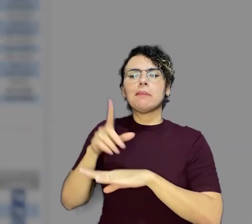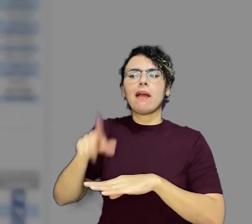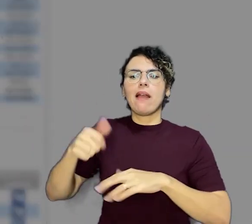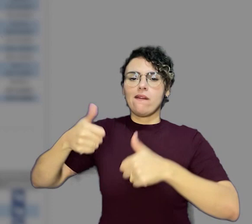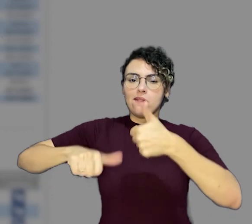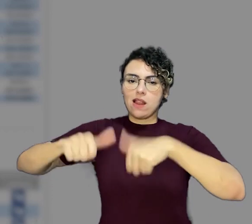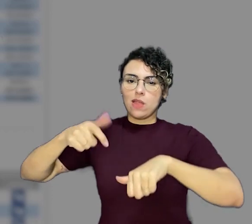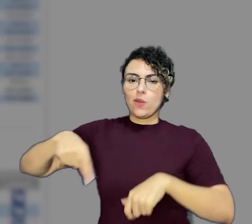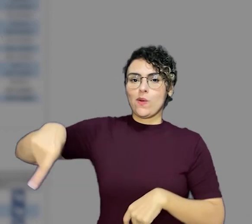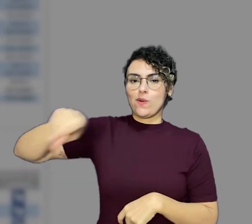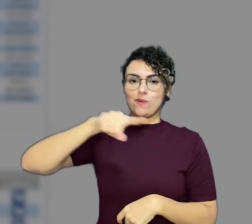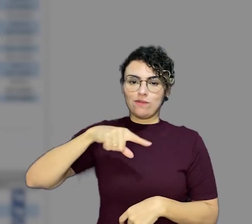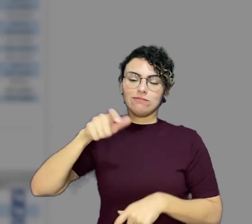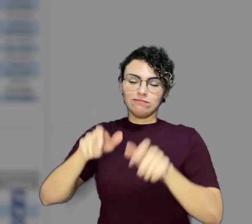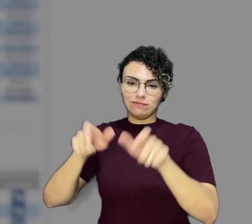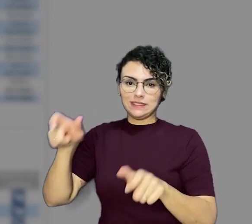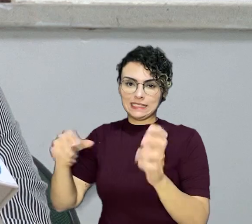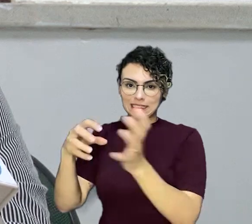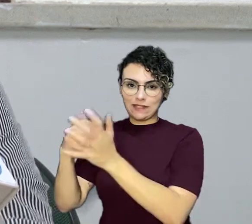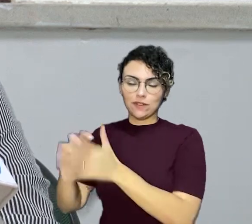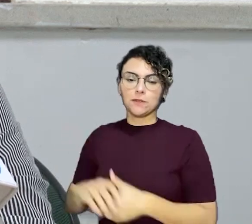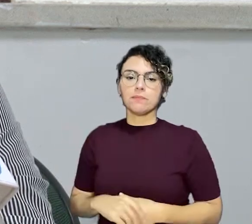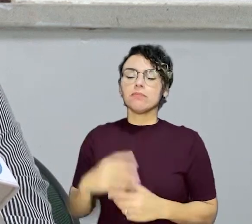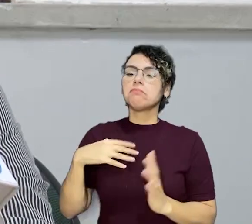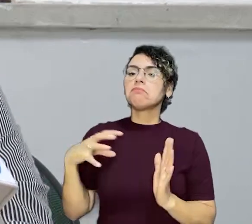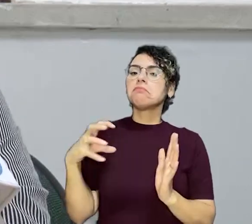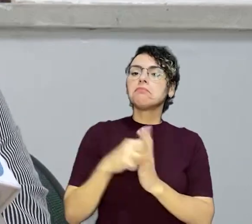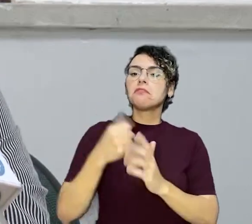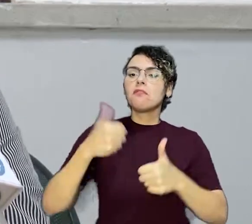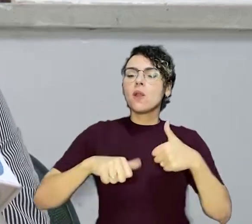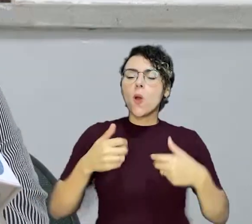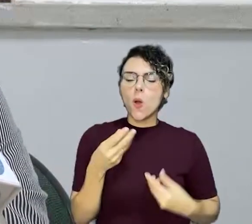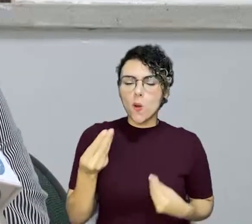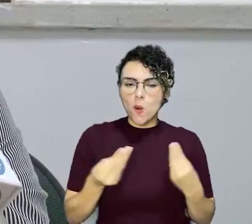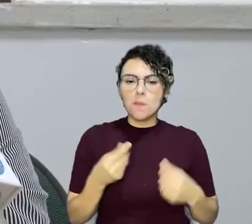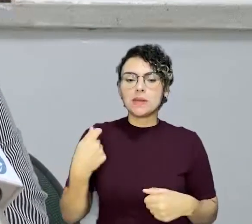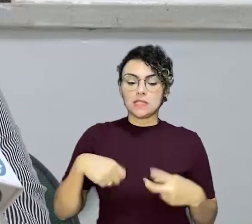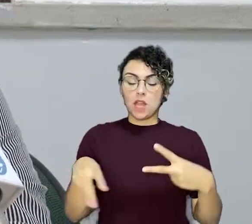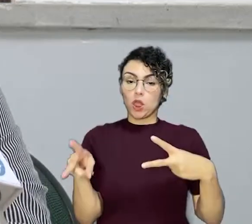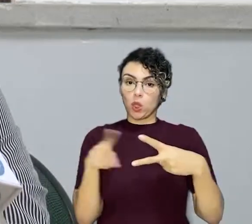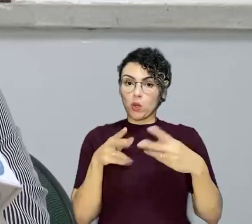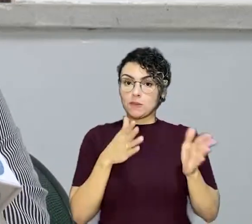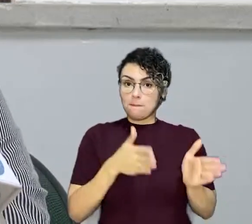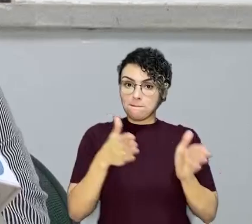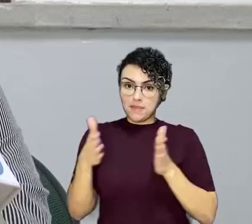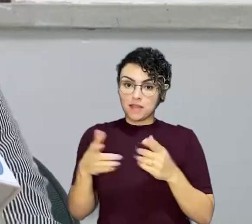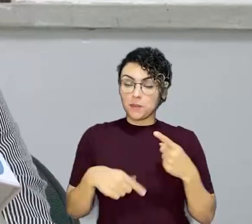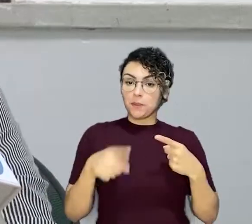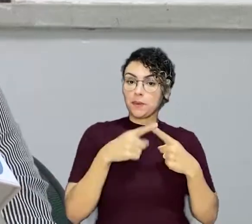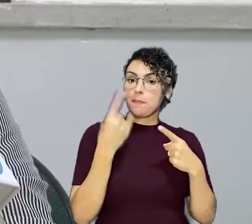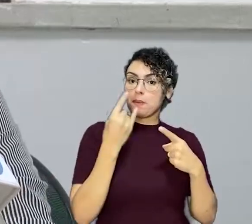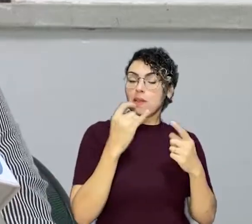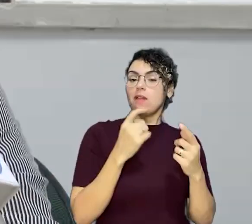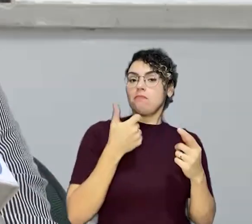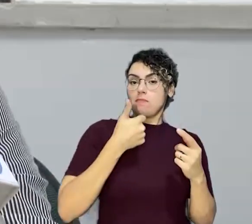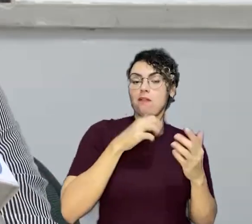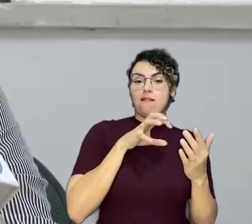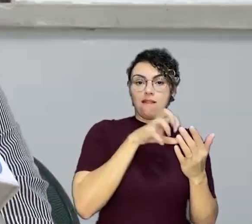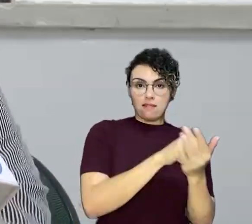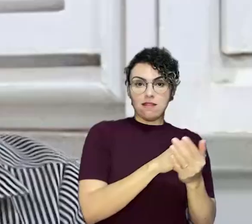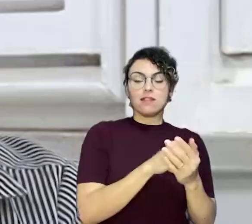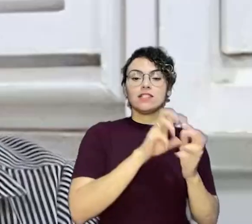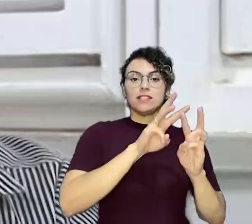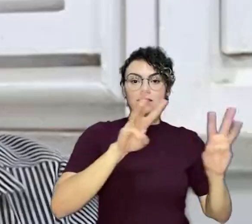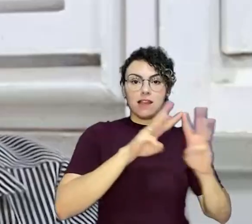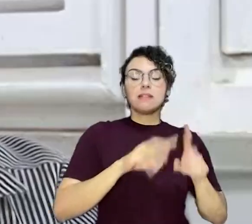como avaliador dos trabalhos dos colegas. Para se cadastrar como avaliador, ele vai precisar fazer duas etapas. Primeiro, ele se cadastra no